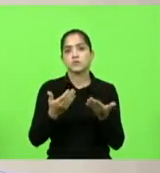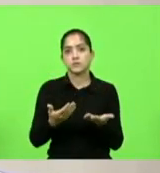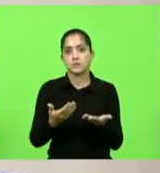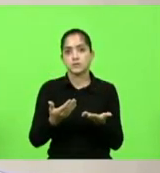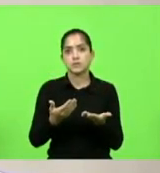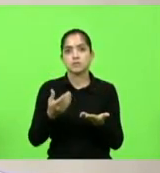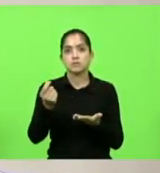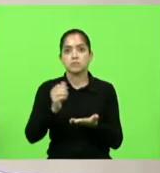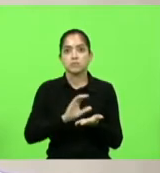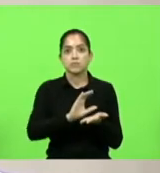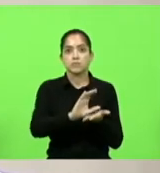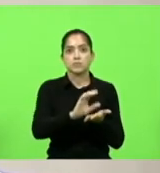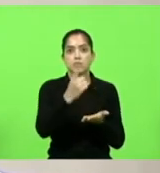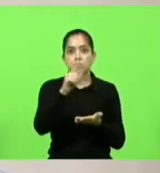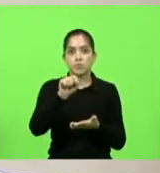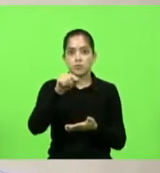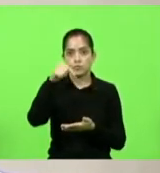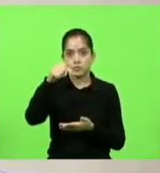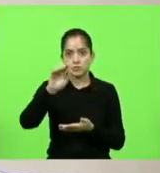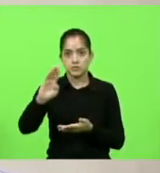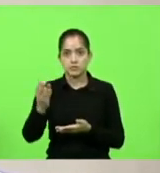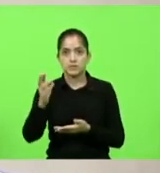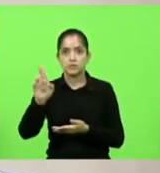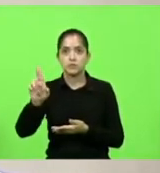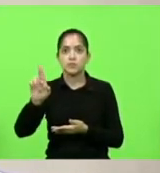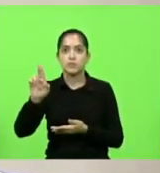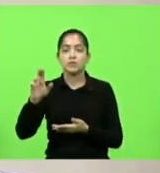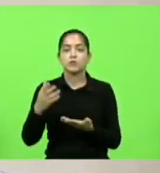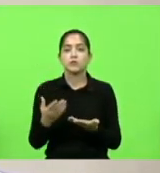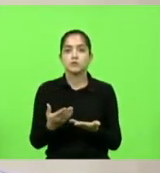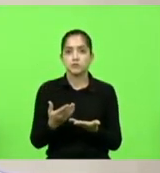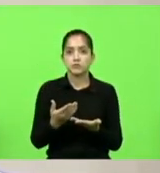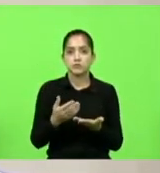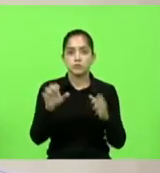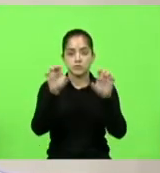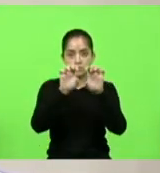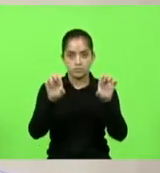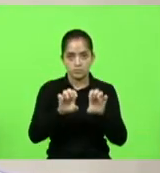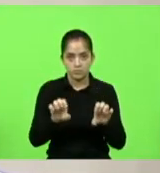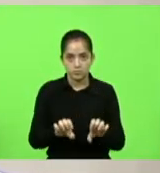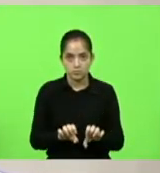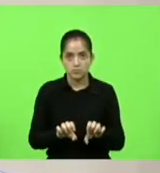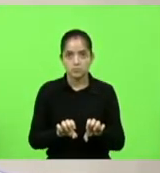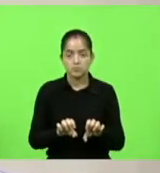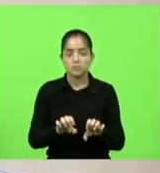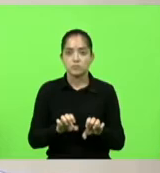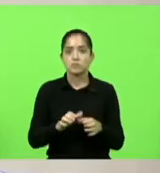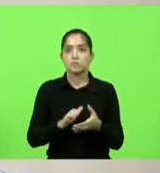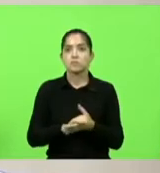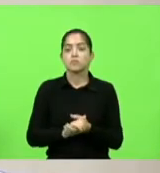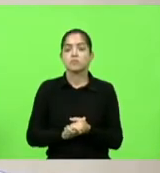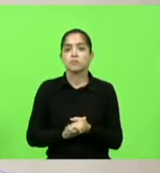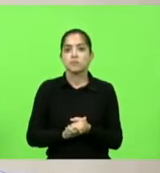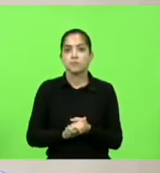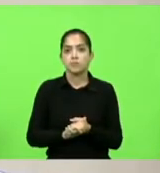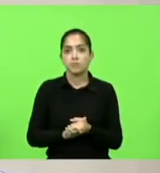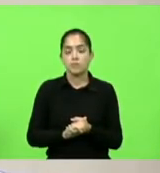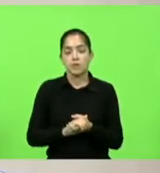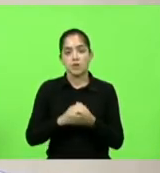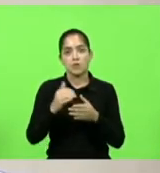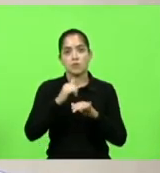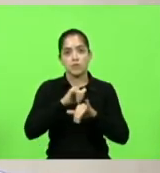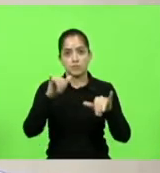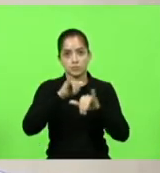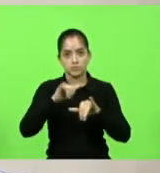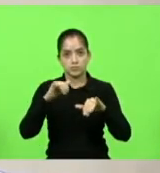investimento de R 1,7 bilhão em infraestrutura hídrica, conforme noticiado nas